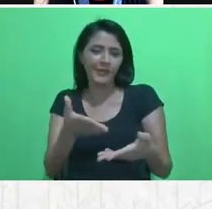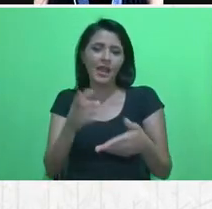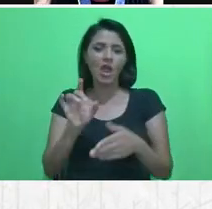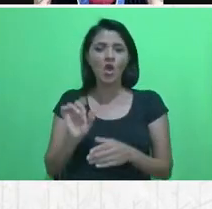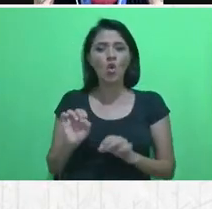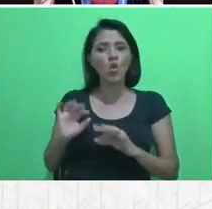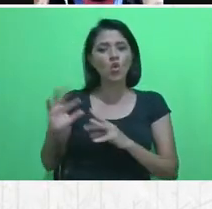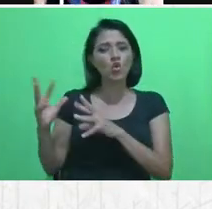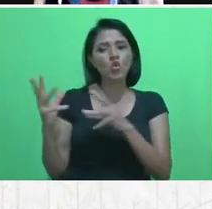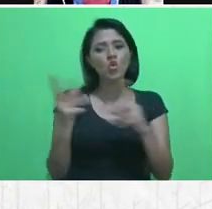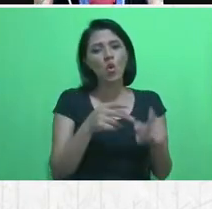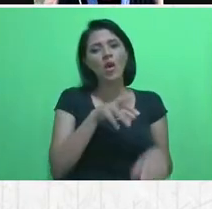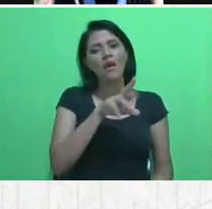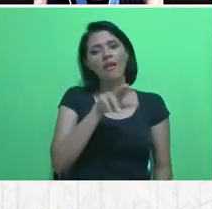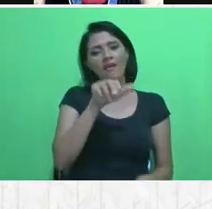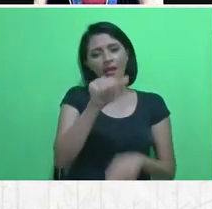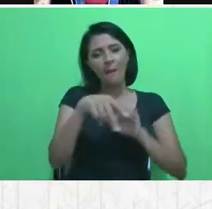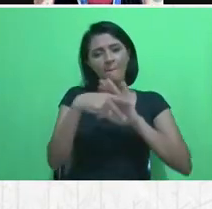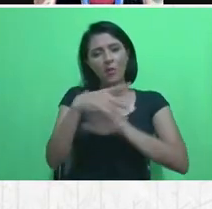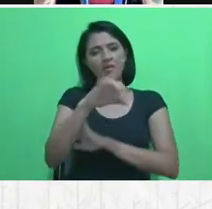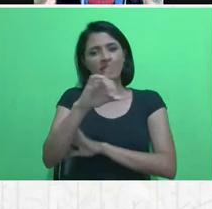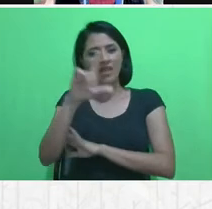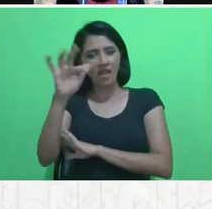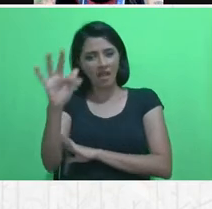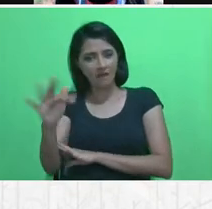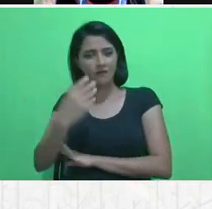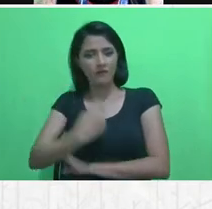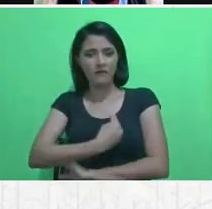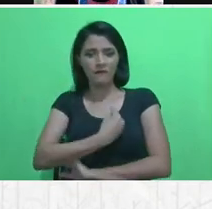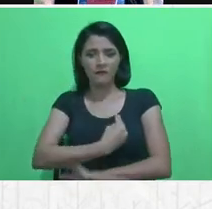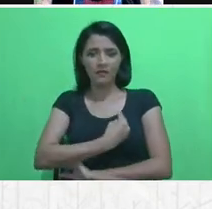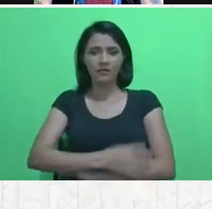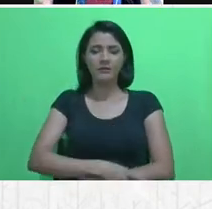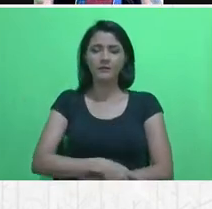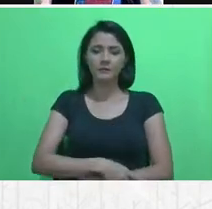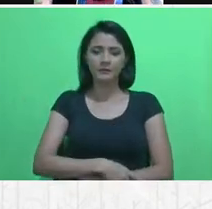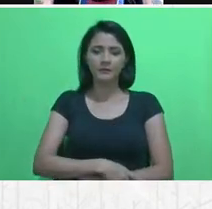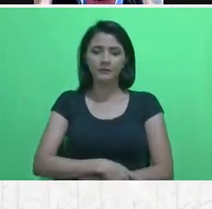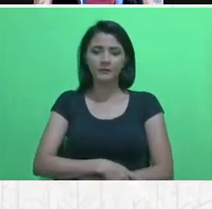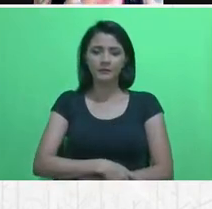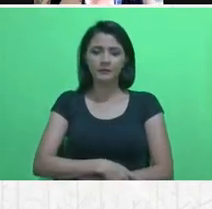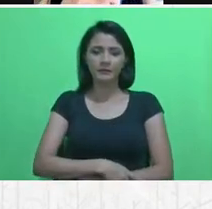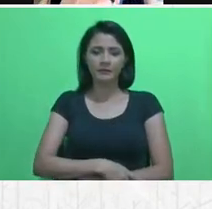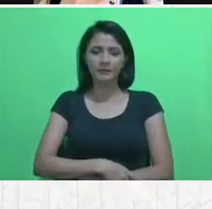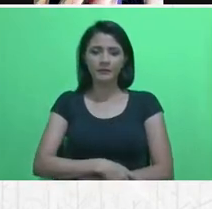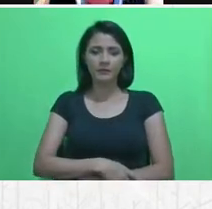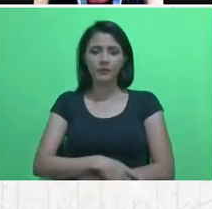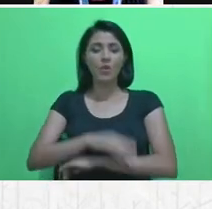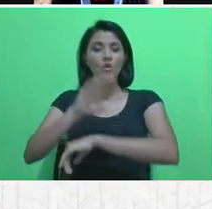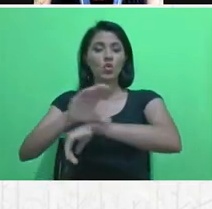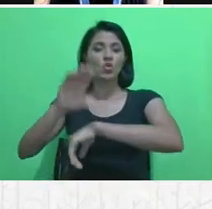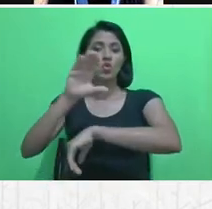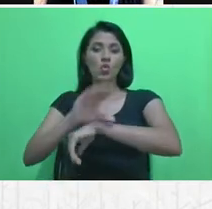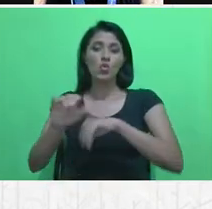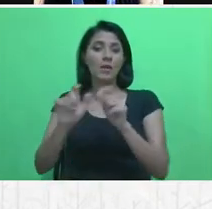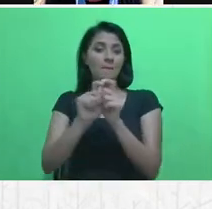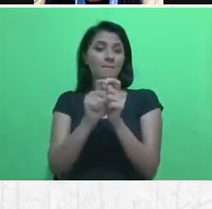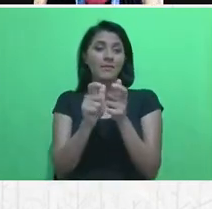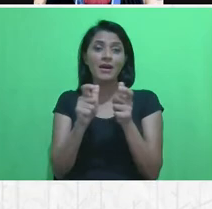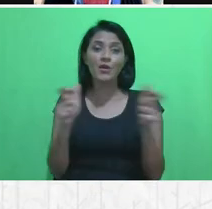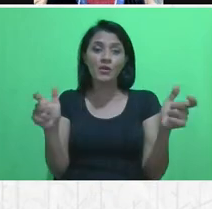as RAs do DF, pode passar. O curso, ele foi, predominantemente de mulheres,